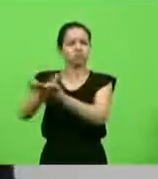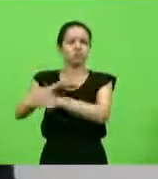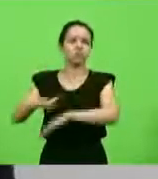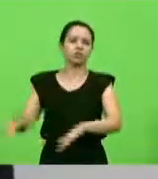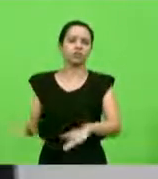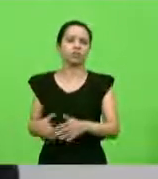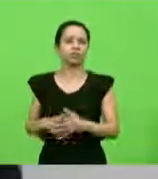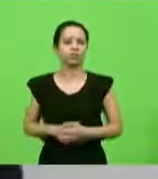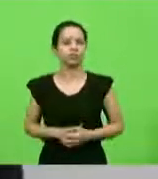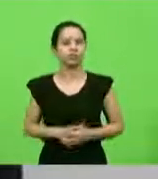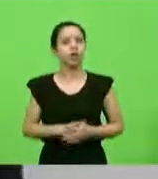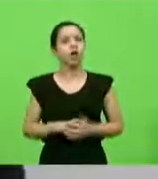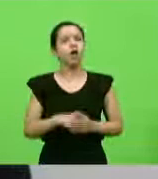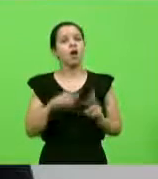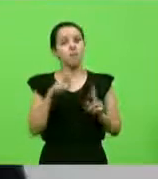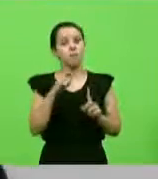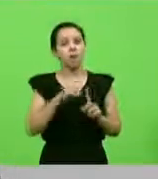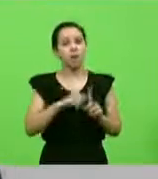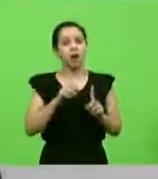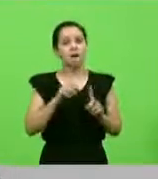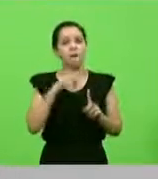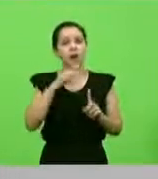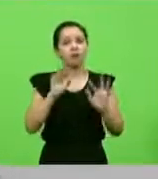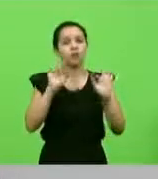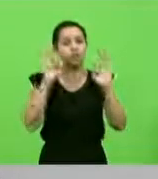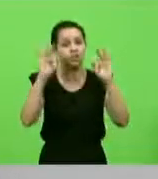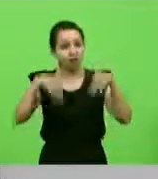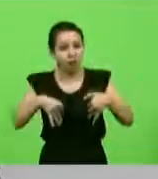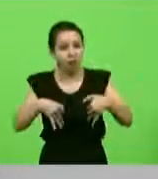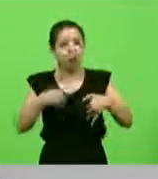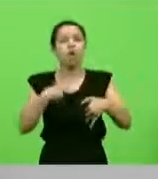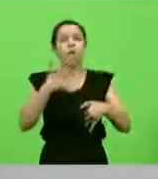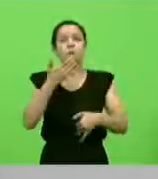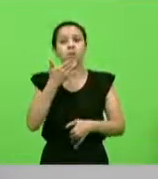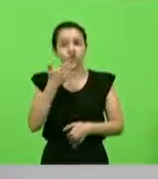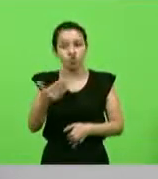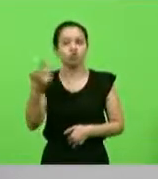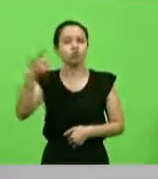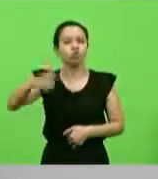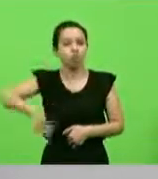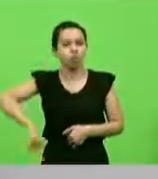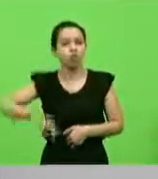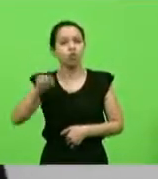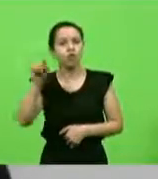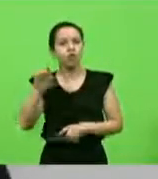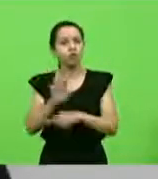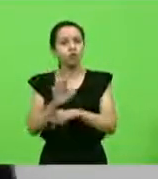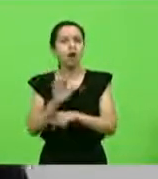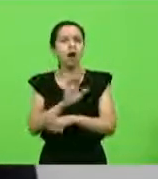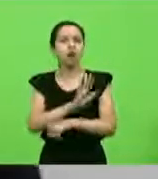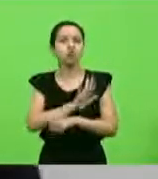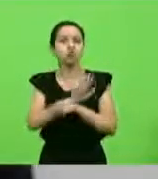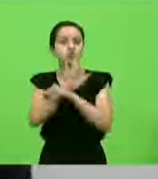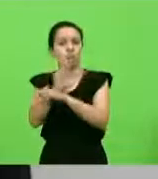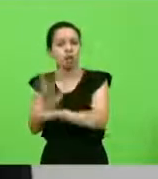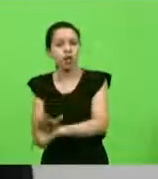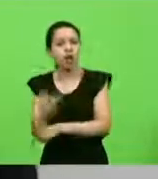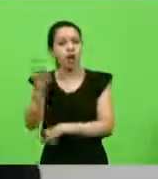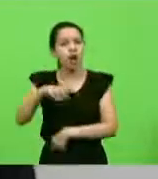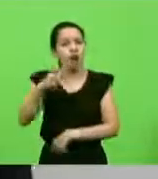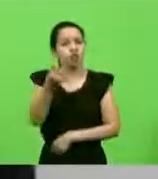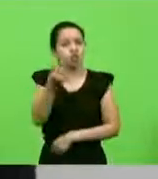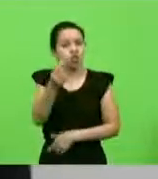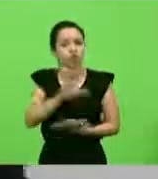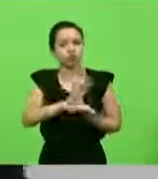de março fiz outro pedido para que o Estado pudesse criar uma linha de crédito visando auxiliar o agricultor afetado por